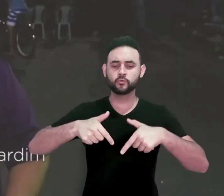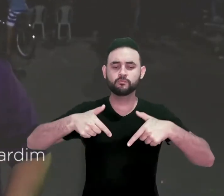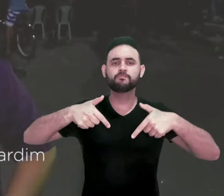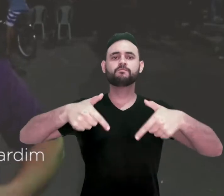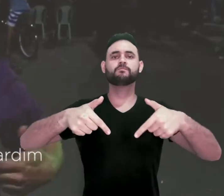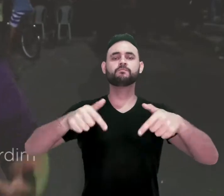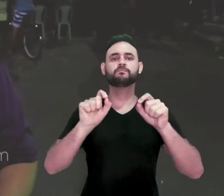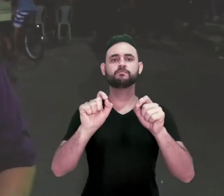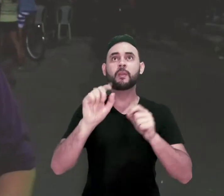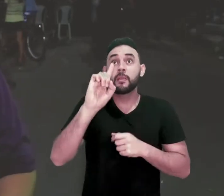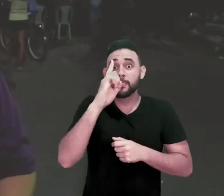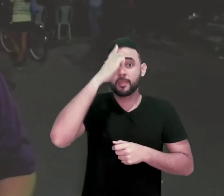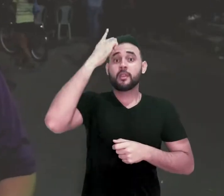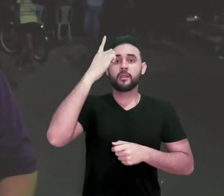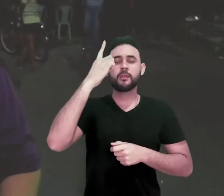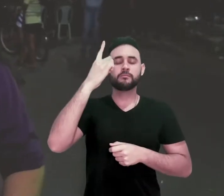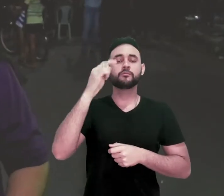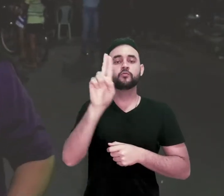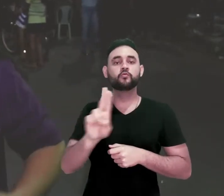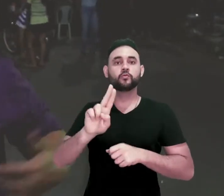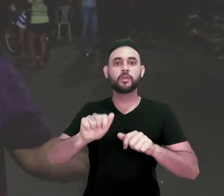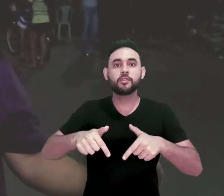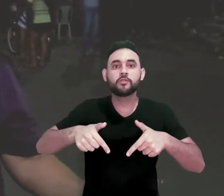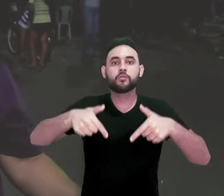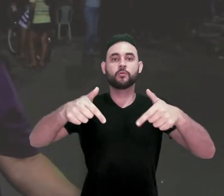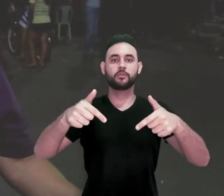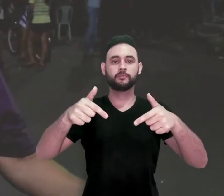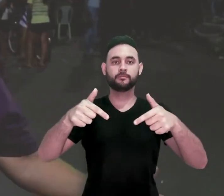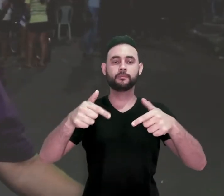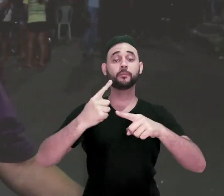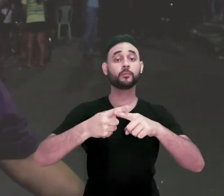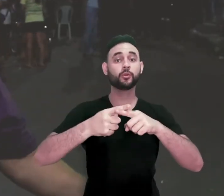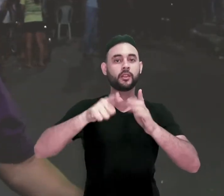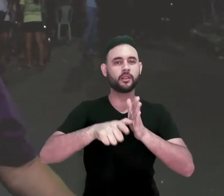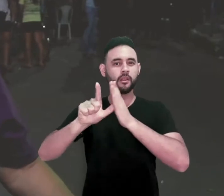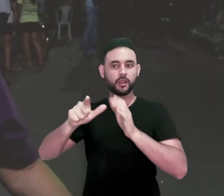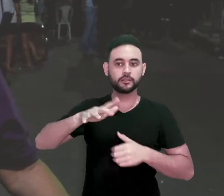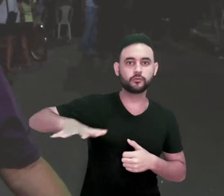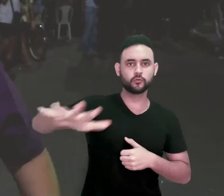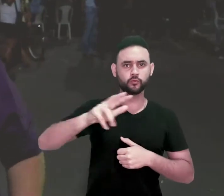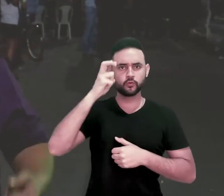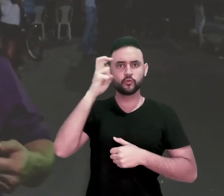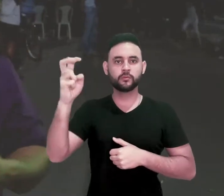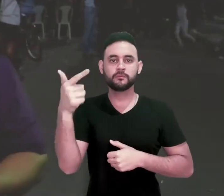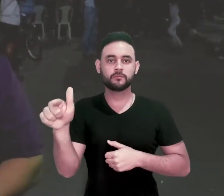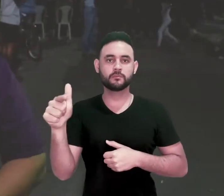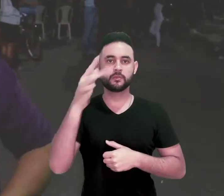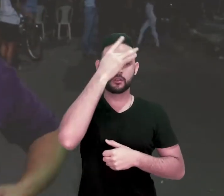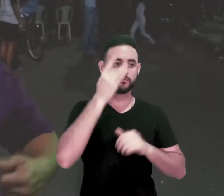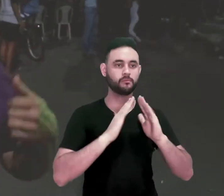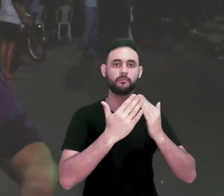luta. Ele nasceu de luta, de uma luta, porque na verdade aqui não era um lugar para ser um centro de cultura. E a comunidade